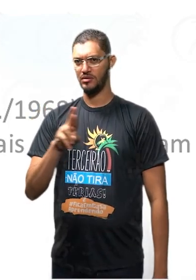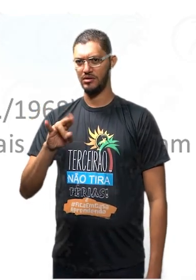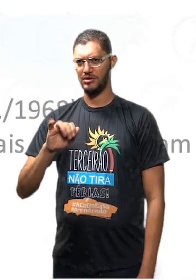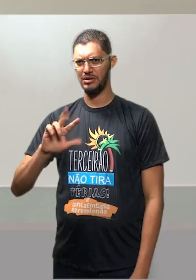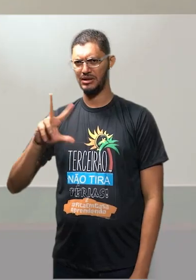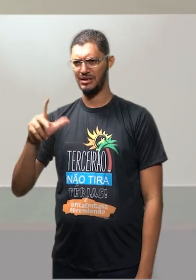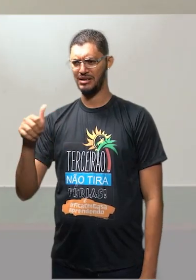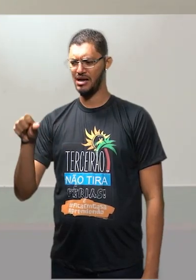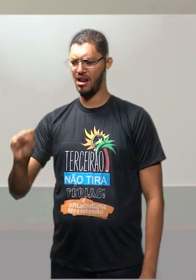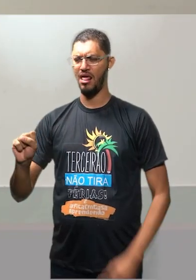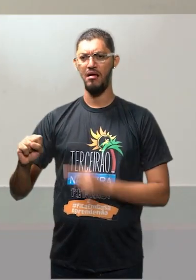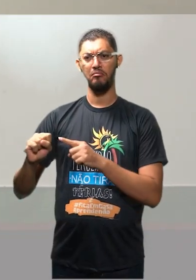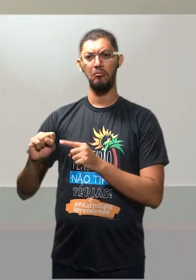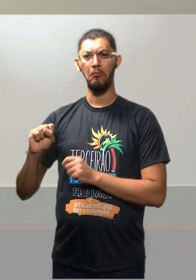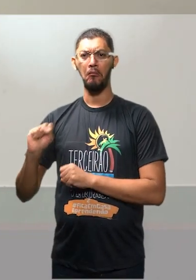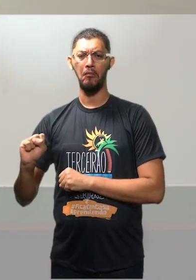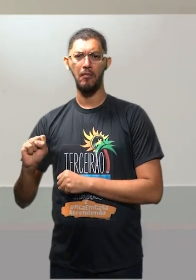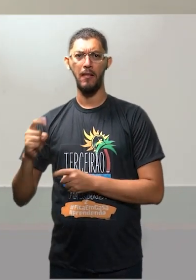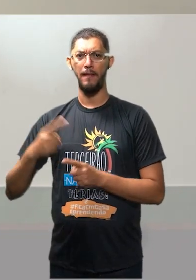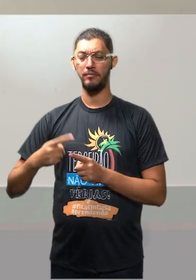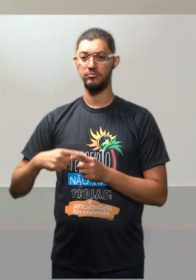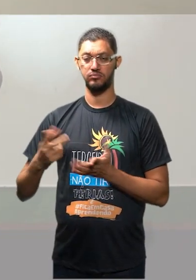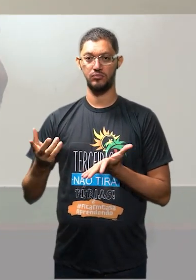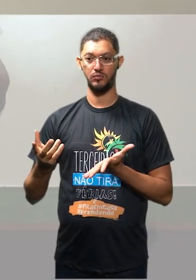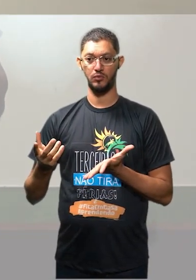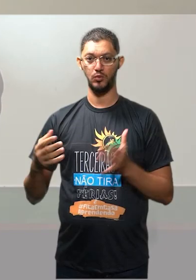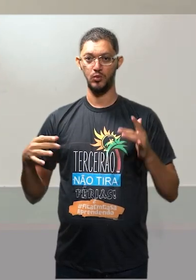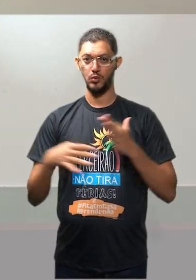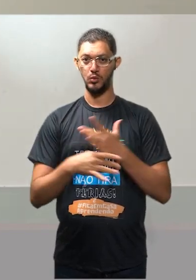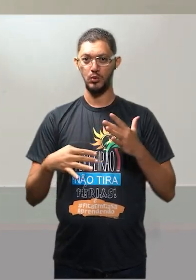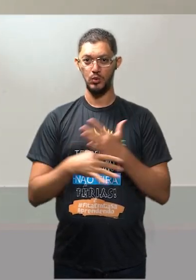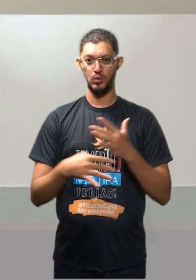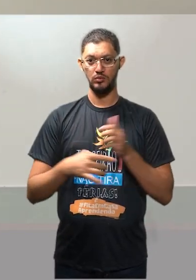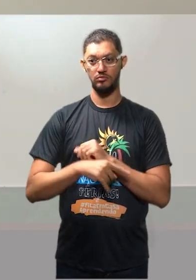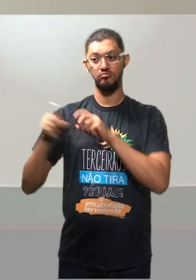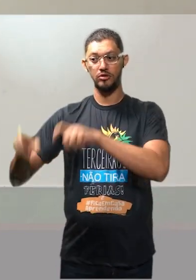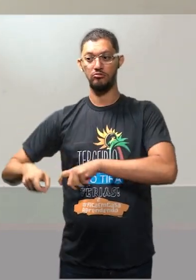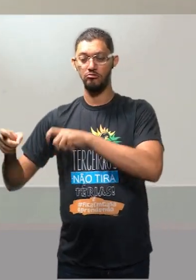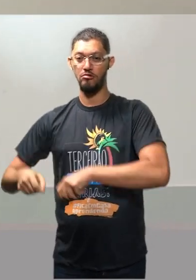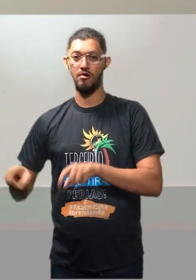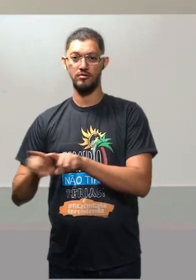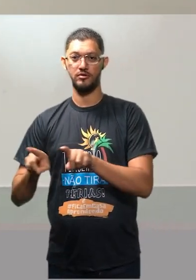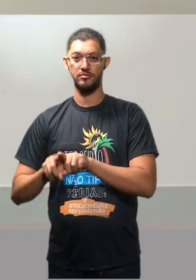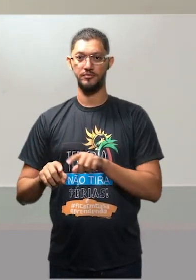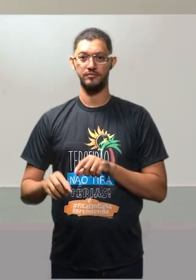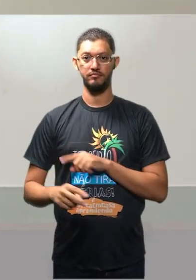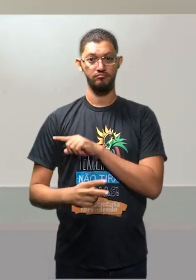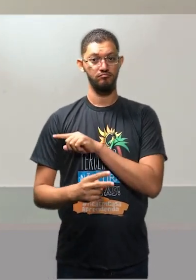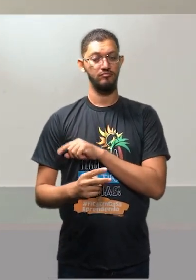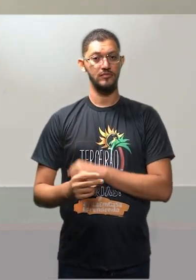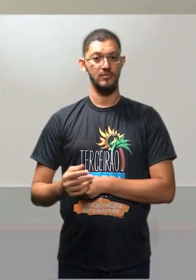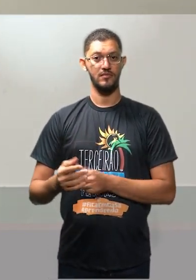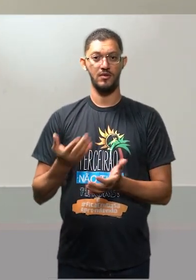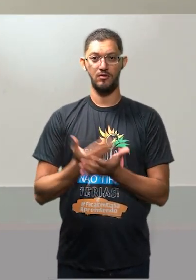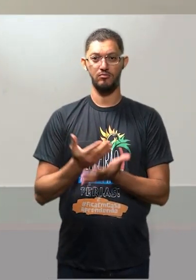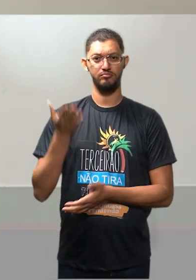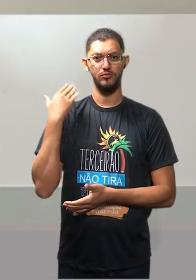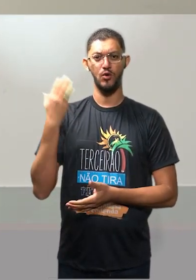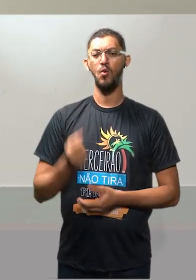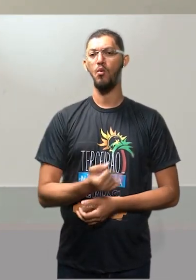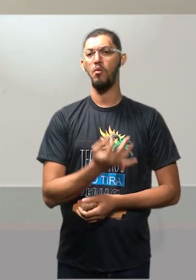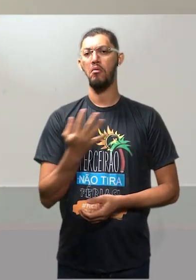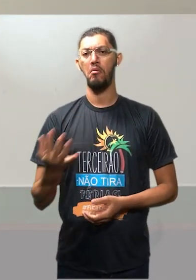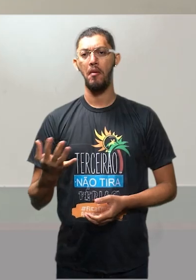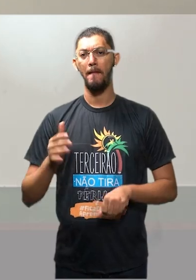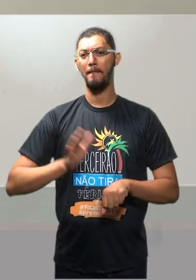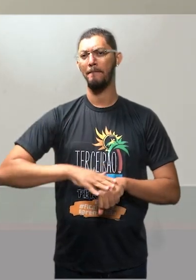plural? Por que foram guerrilhas urbanas e guerrilhas rurais. Na hora passada eu disse, quais foram as guerrilhas